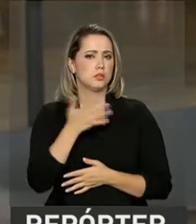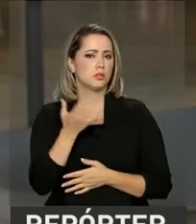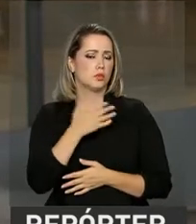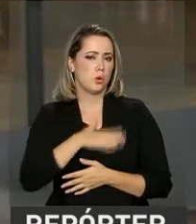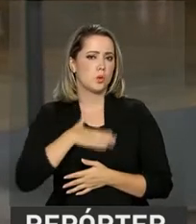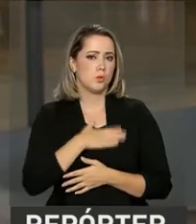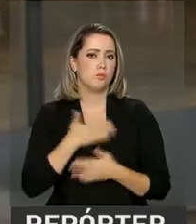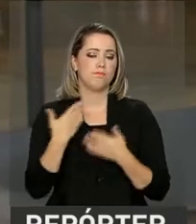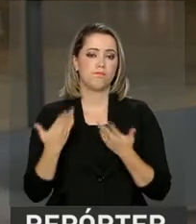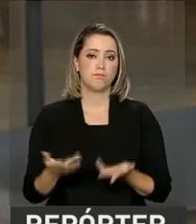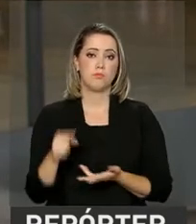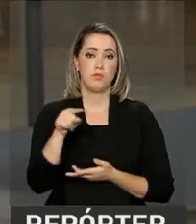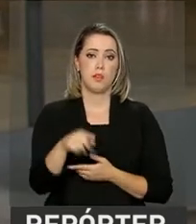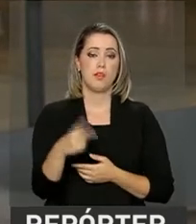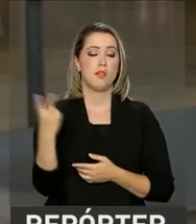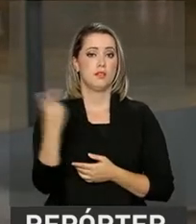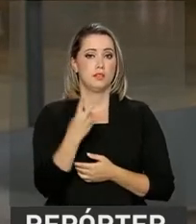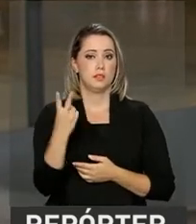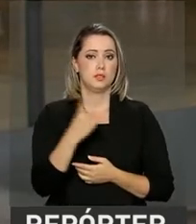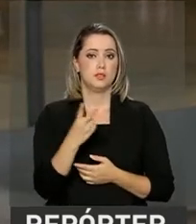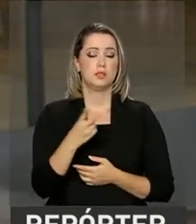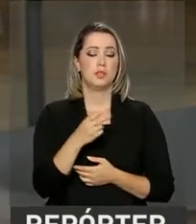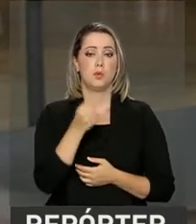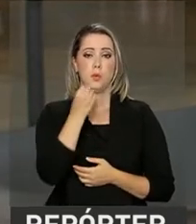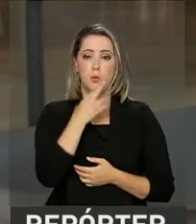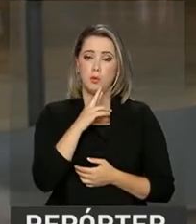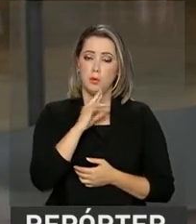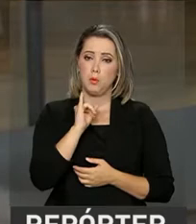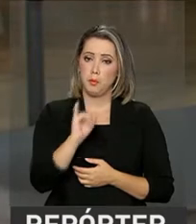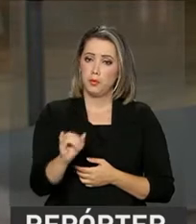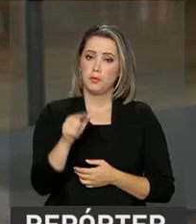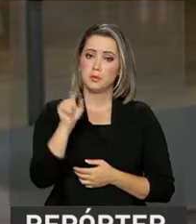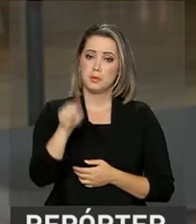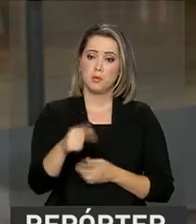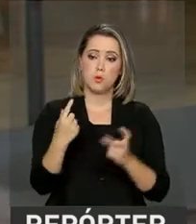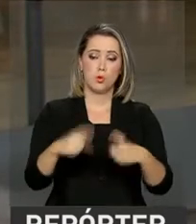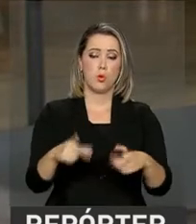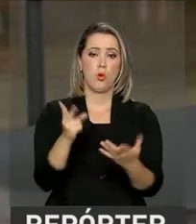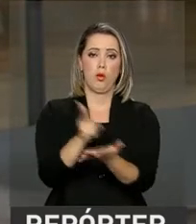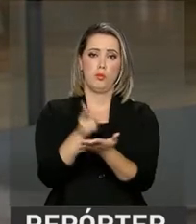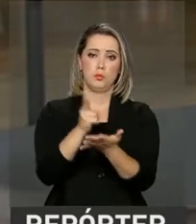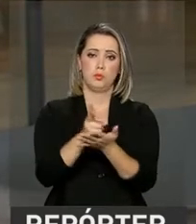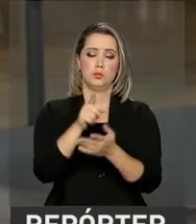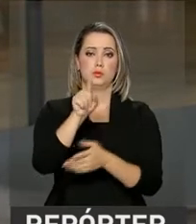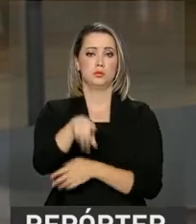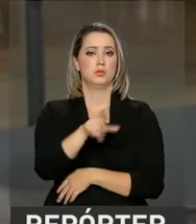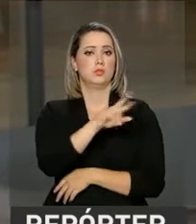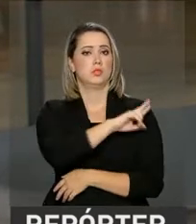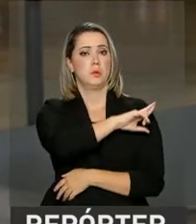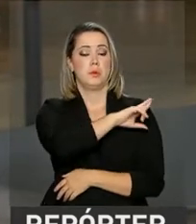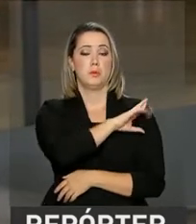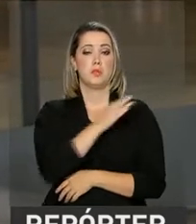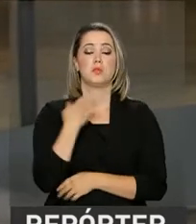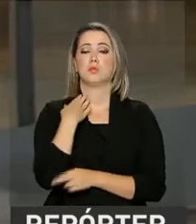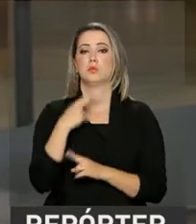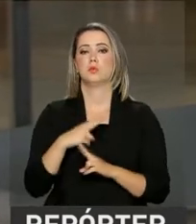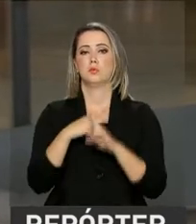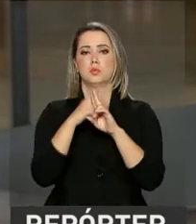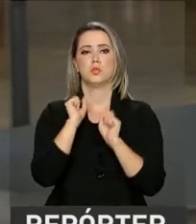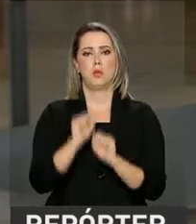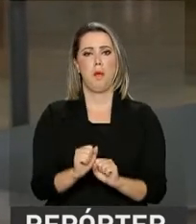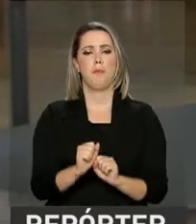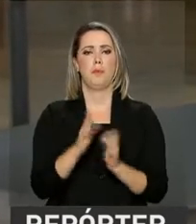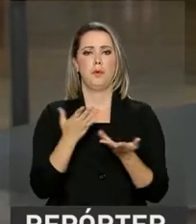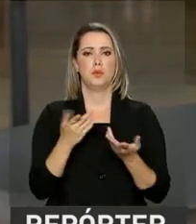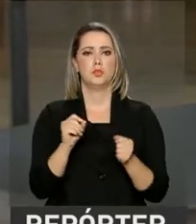às pessoas. E a segunda grande vantagem é também, nesses espaços, estar um representante da Caixa Econômica Federal, que já pode